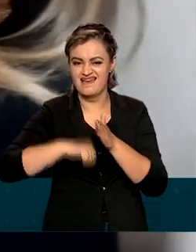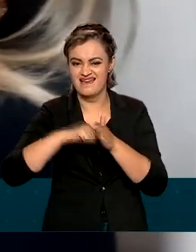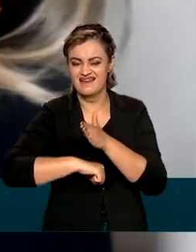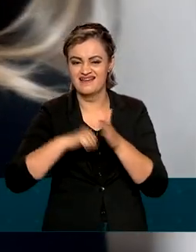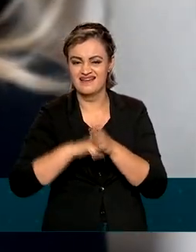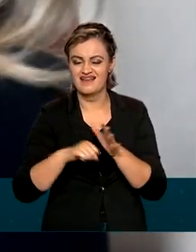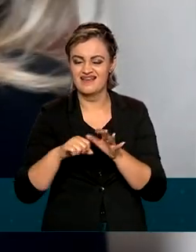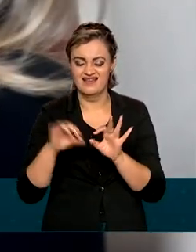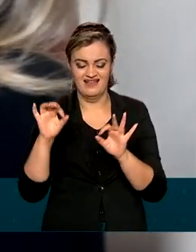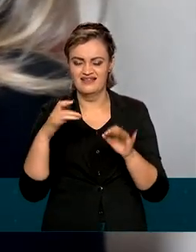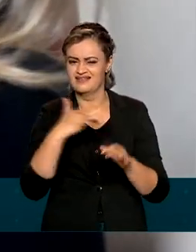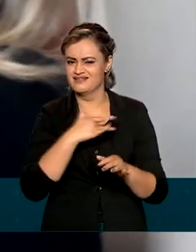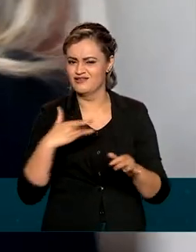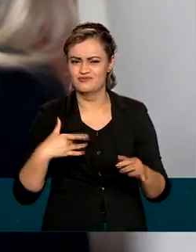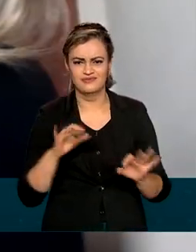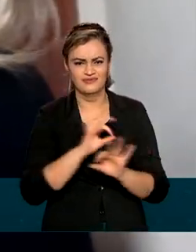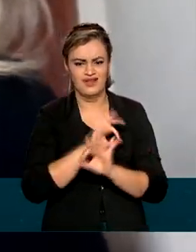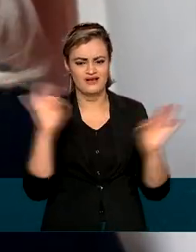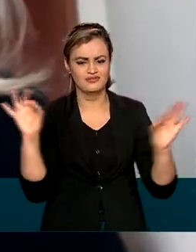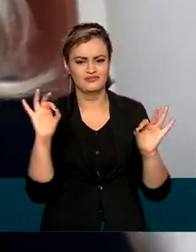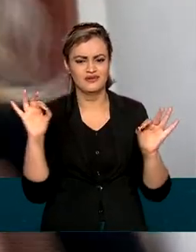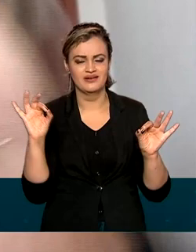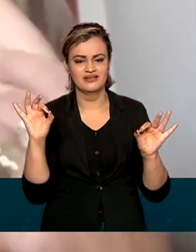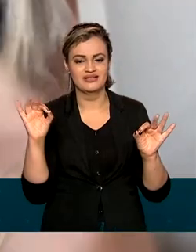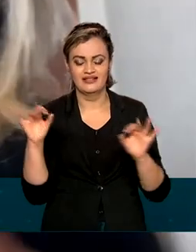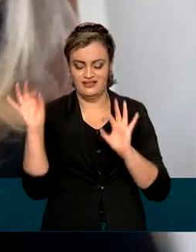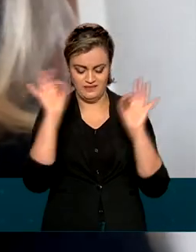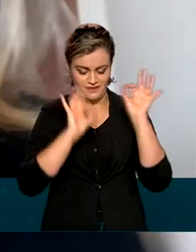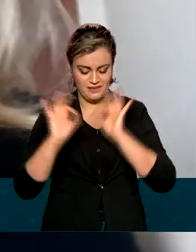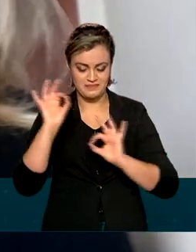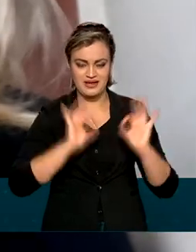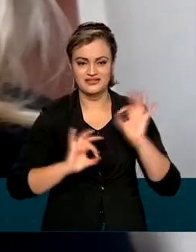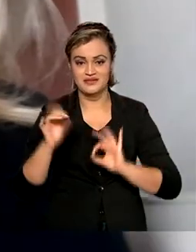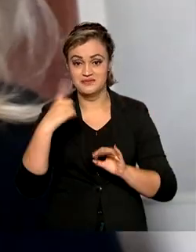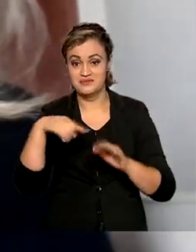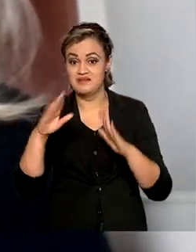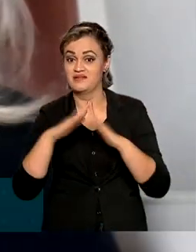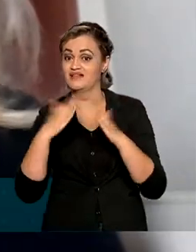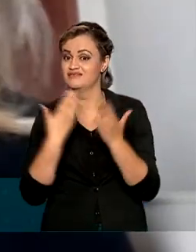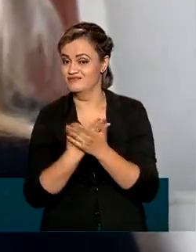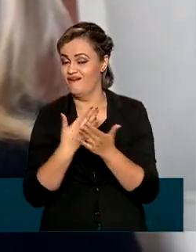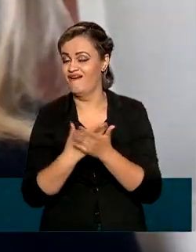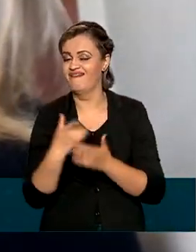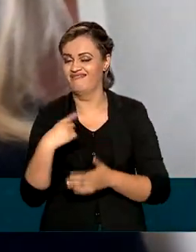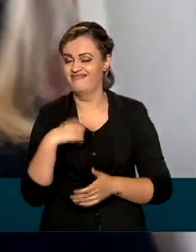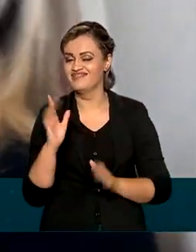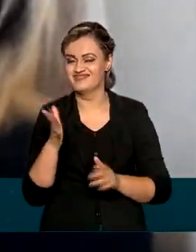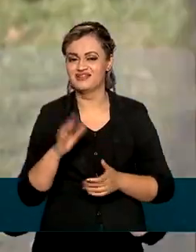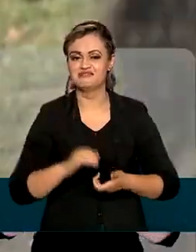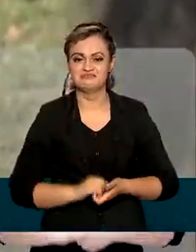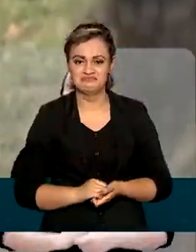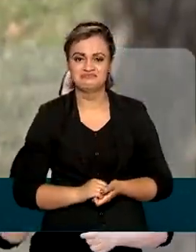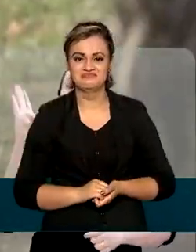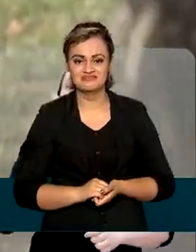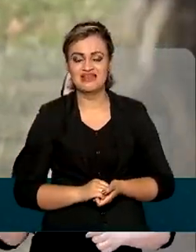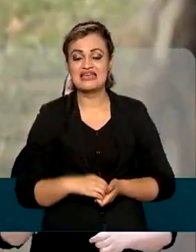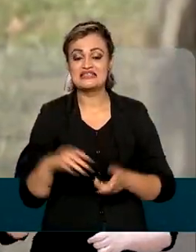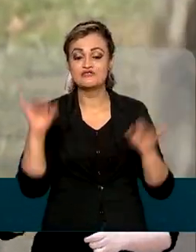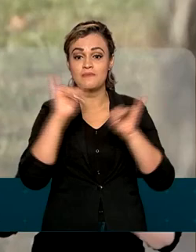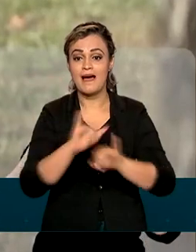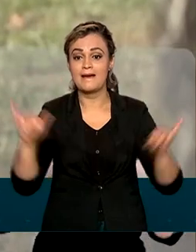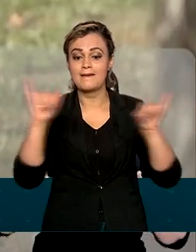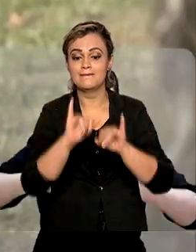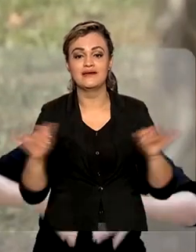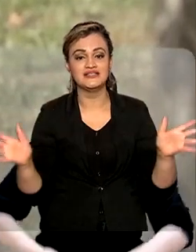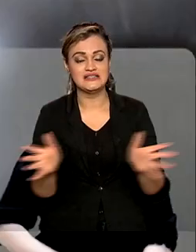que está aqui super saudável, aqui todo arrumadinho para ir para a escolinha, que já estuda. E uma campanha